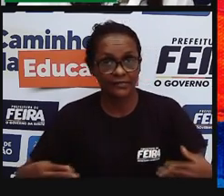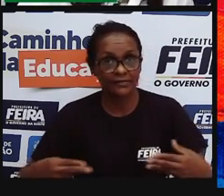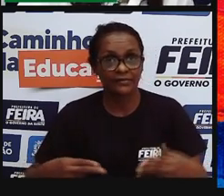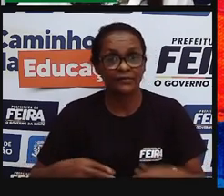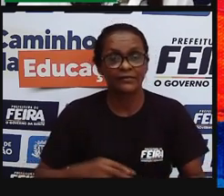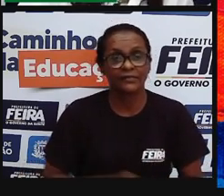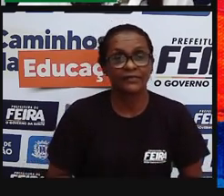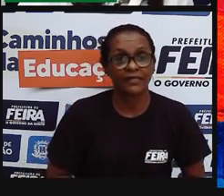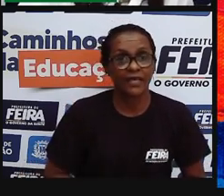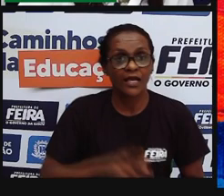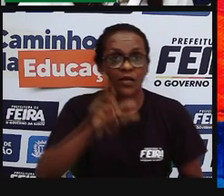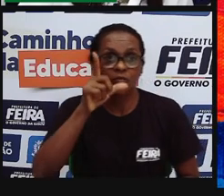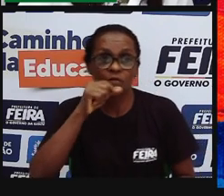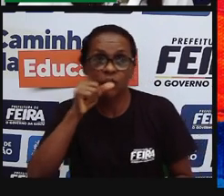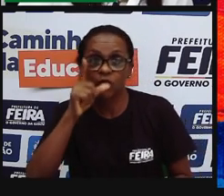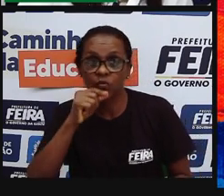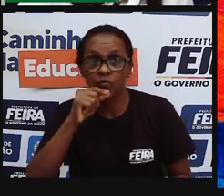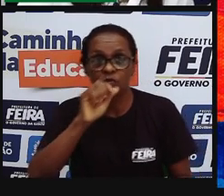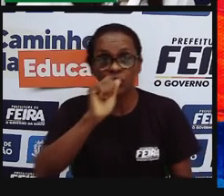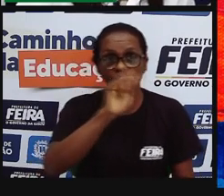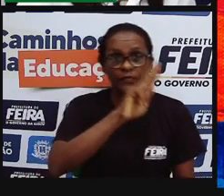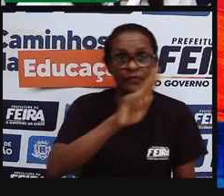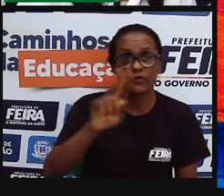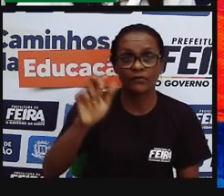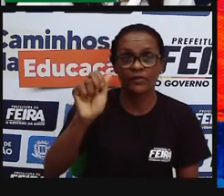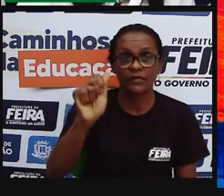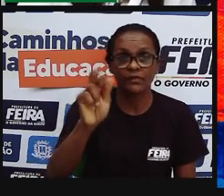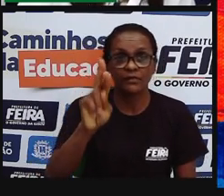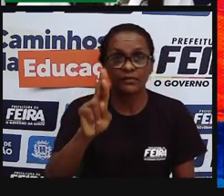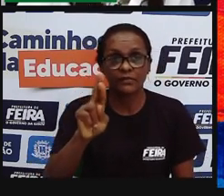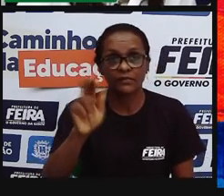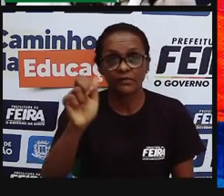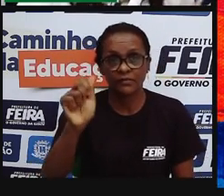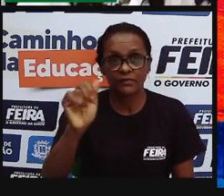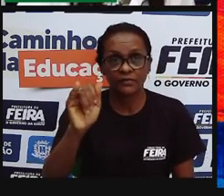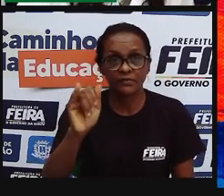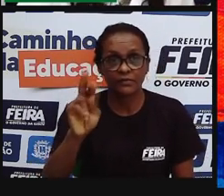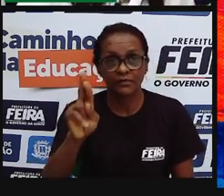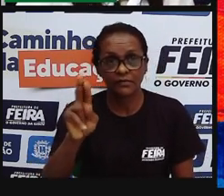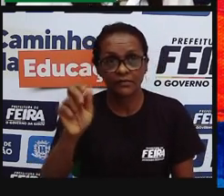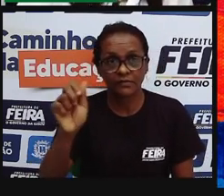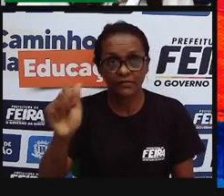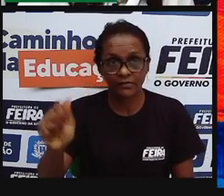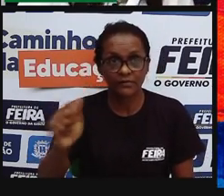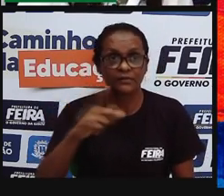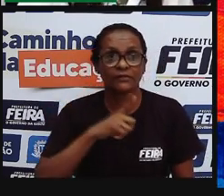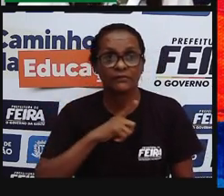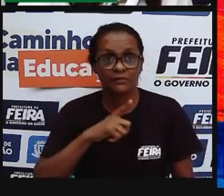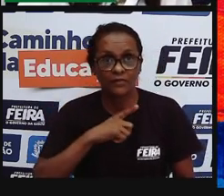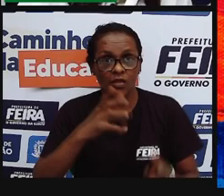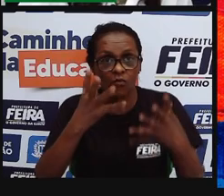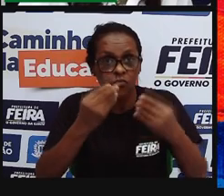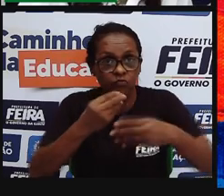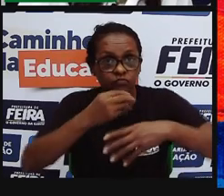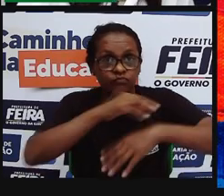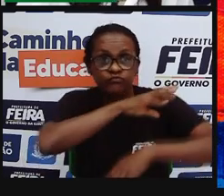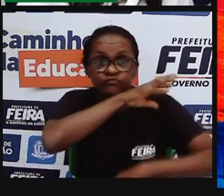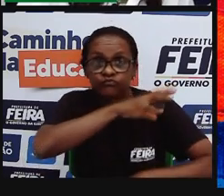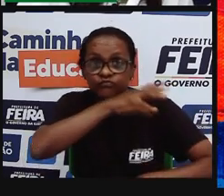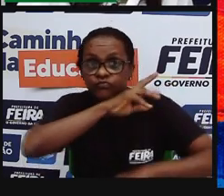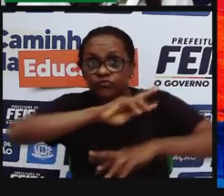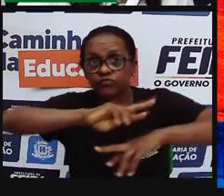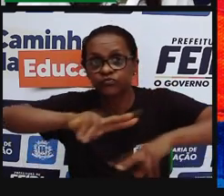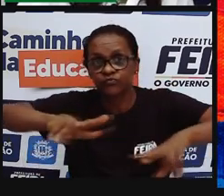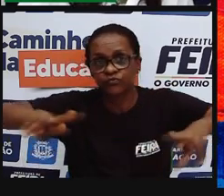algumas araras aqui na Amazônia, né, então, nós temos também animais, nós temos também uma fauna característica